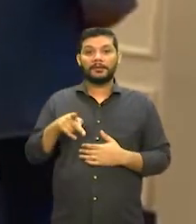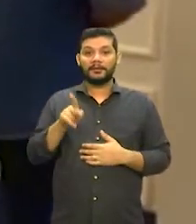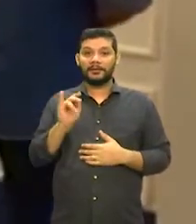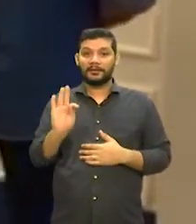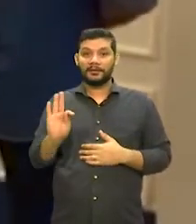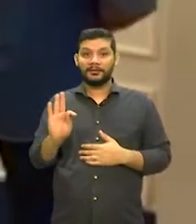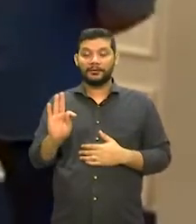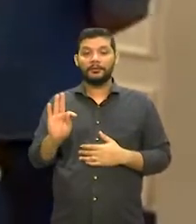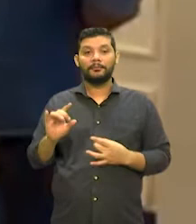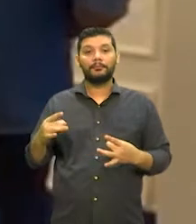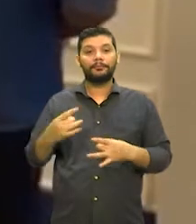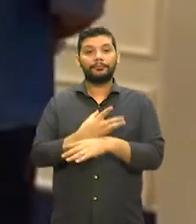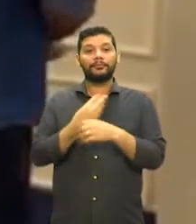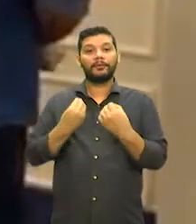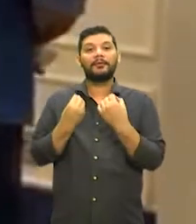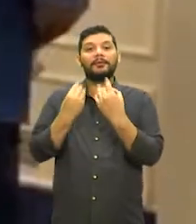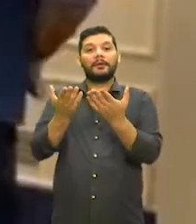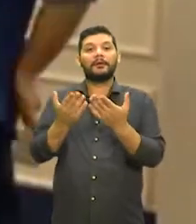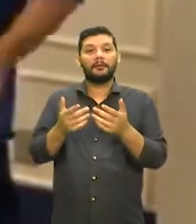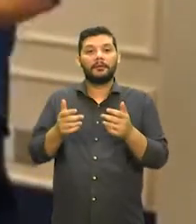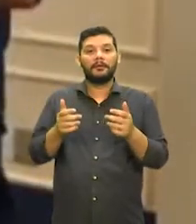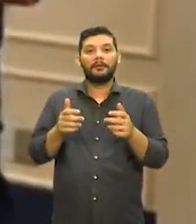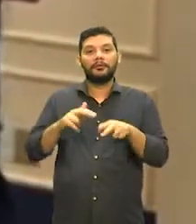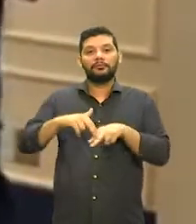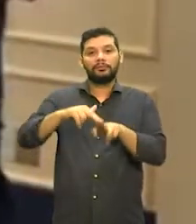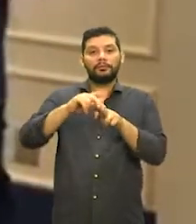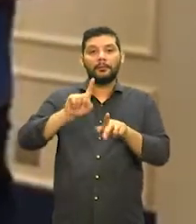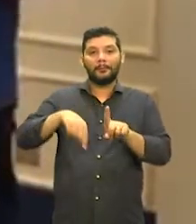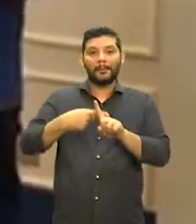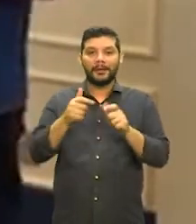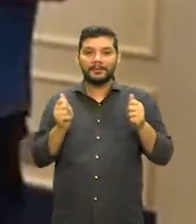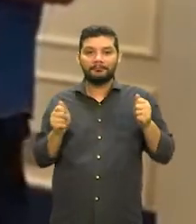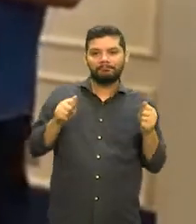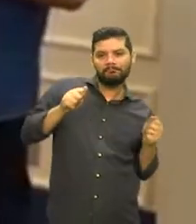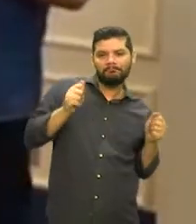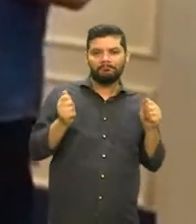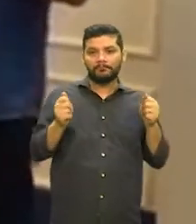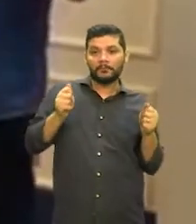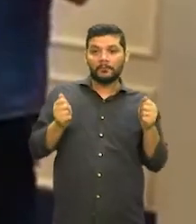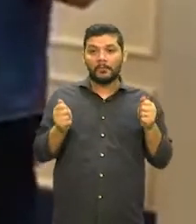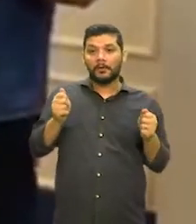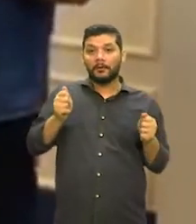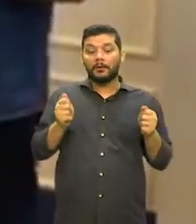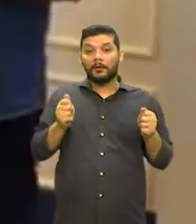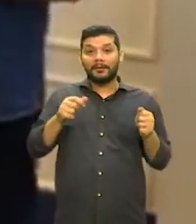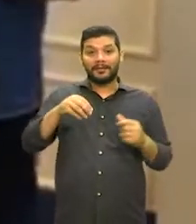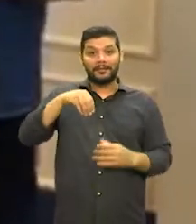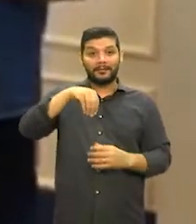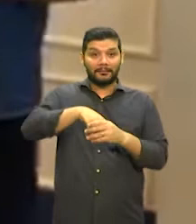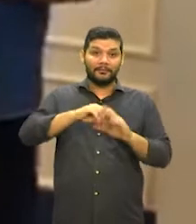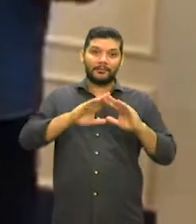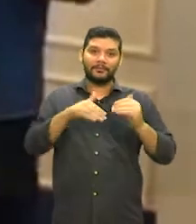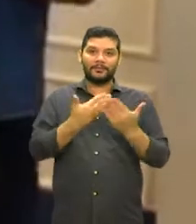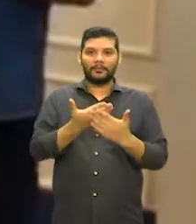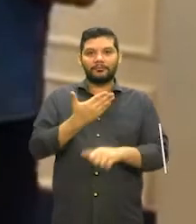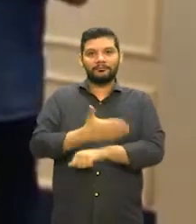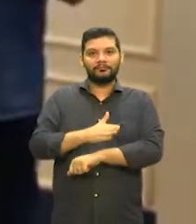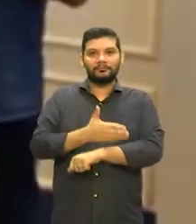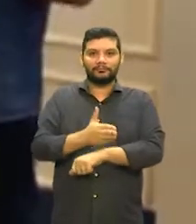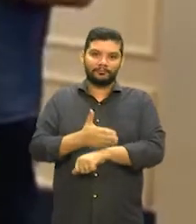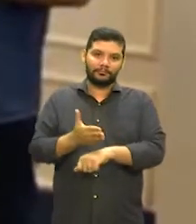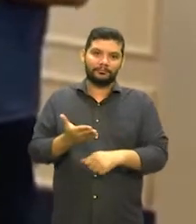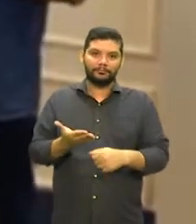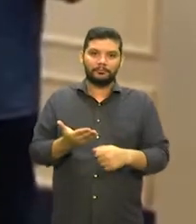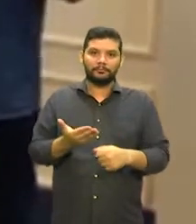modalidades de surf e bodybird nas escolas. Cada uma das escolinhas recebe um kit. Isso. Esse kit é composto